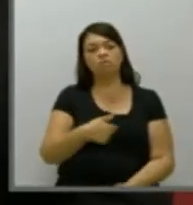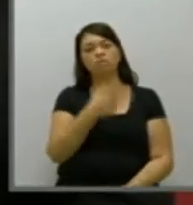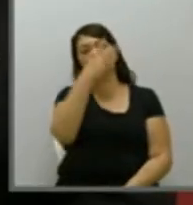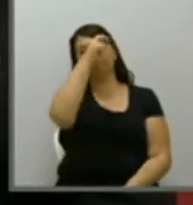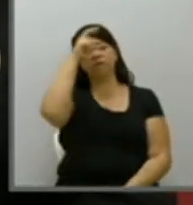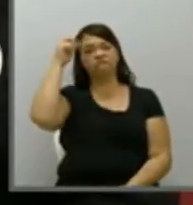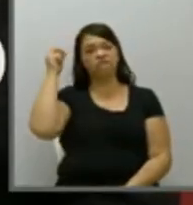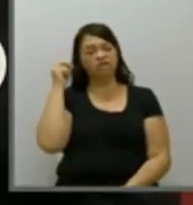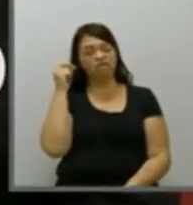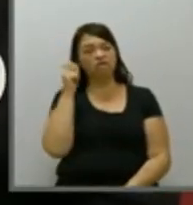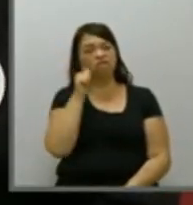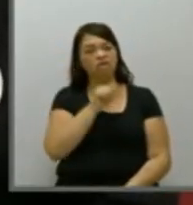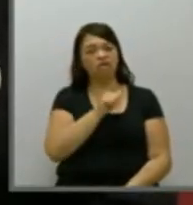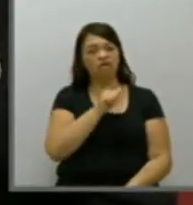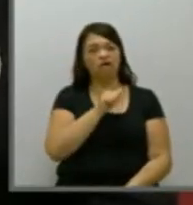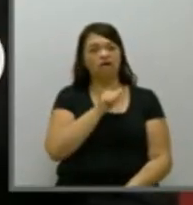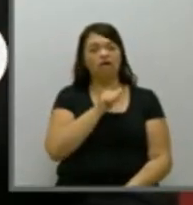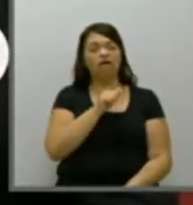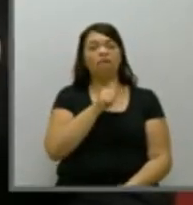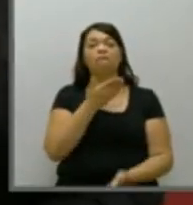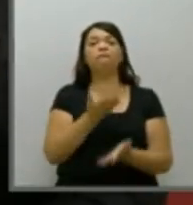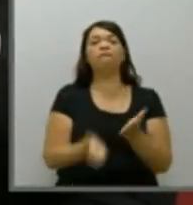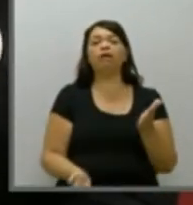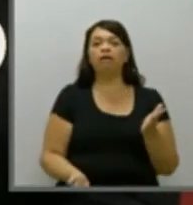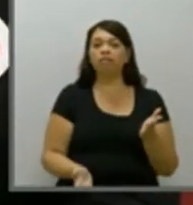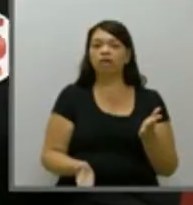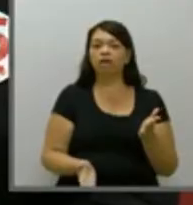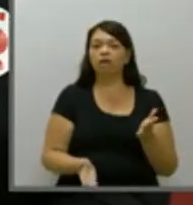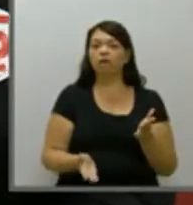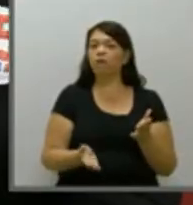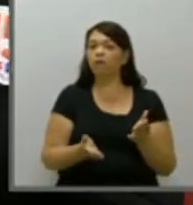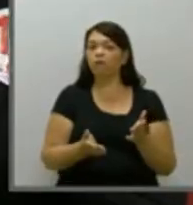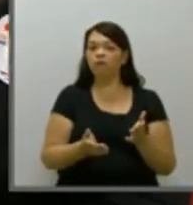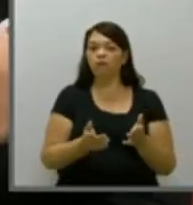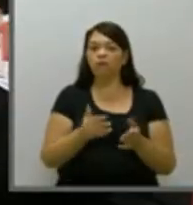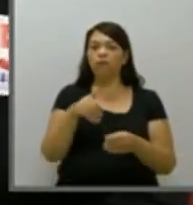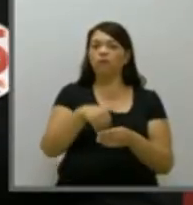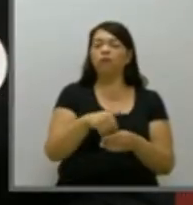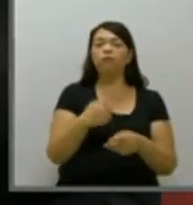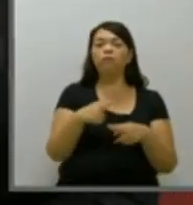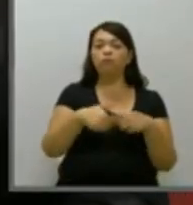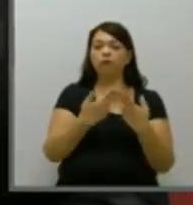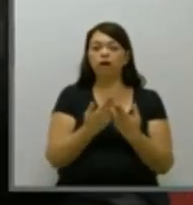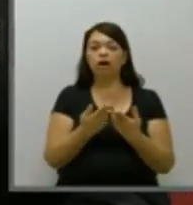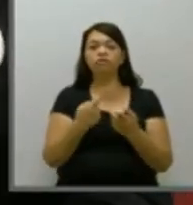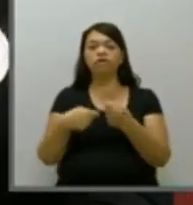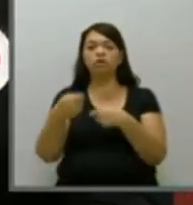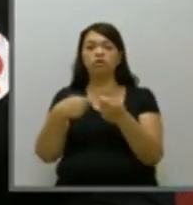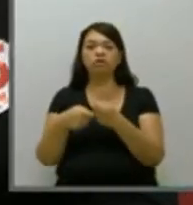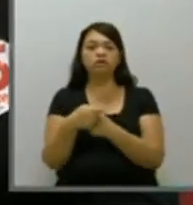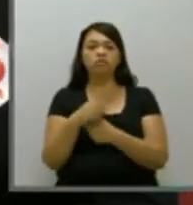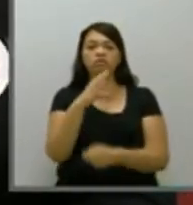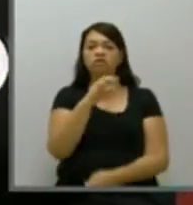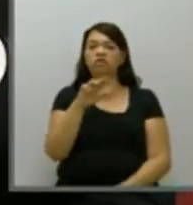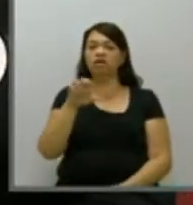prefeita, mal orientada, acabou sendo cassada por ter aceito uma dívida, uma negociação de CE Banrisul, sem a